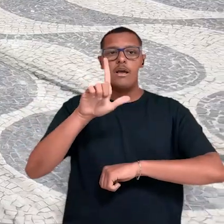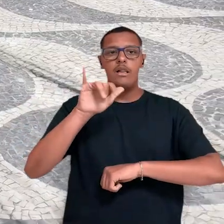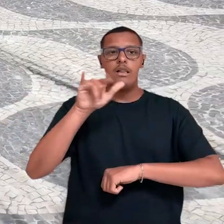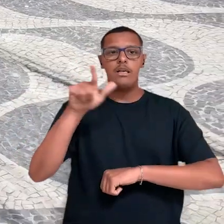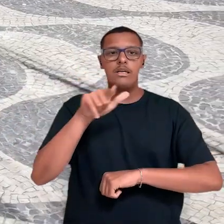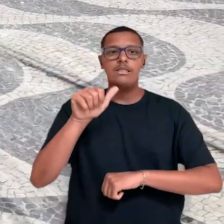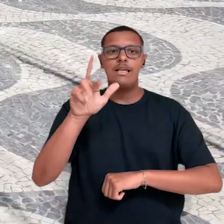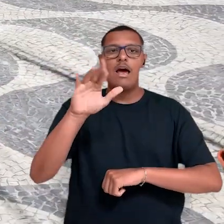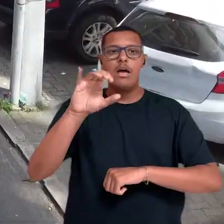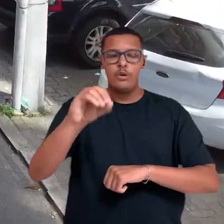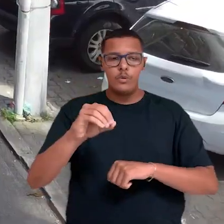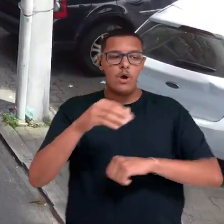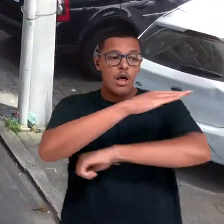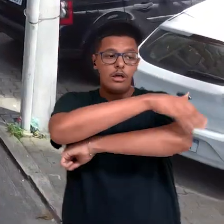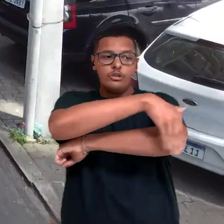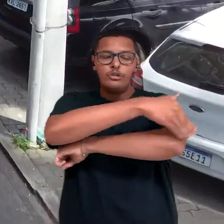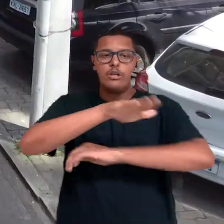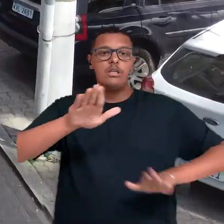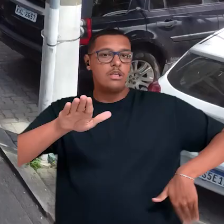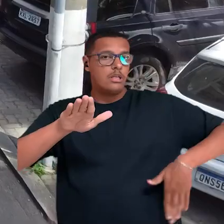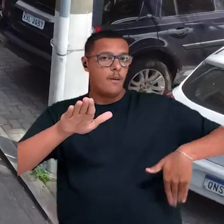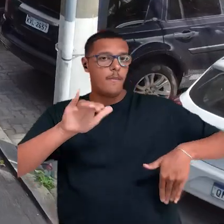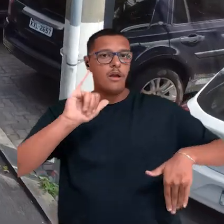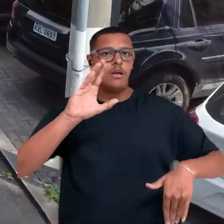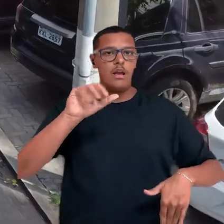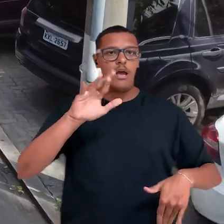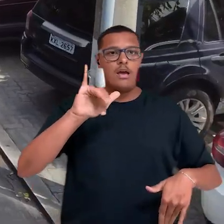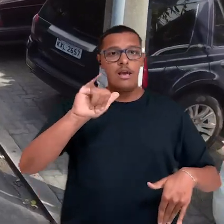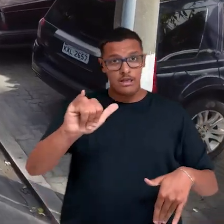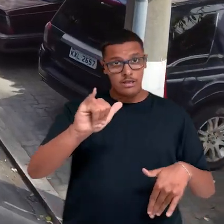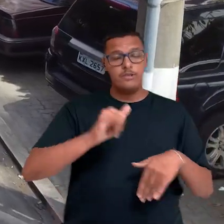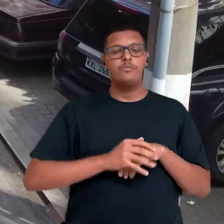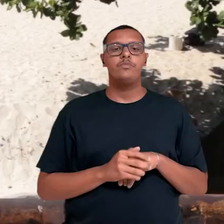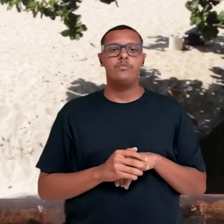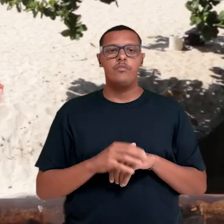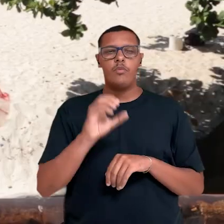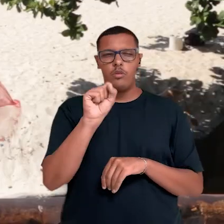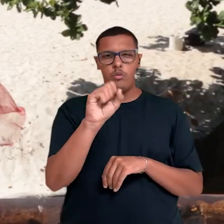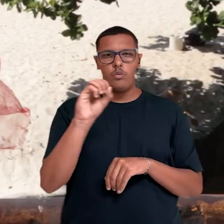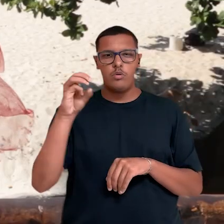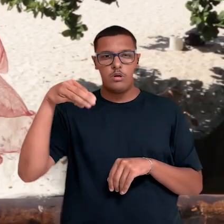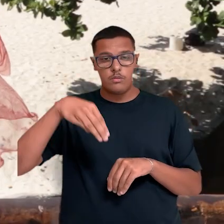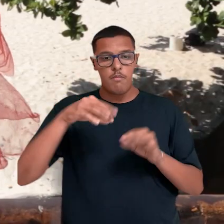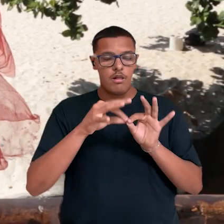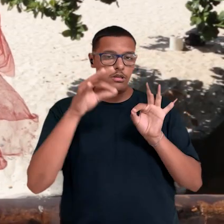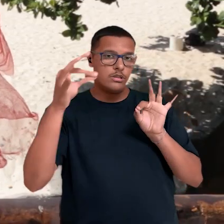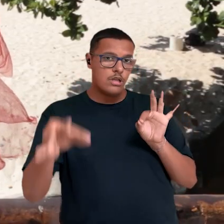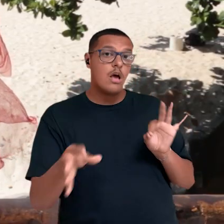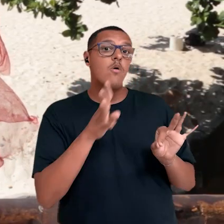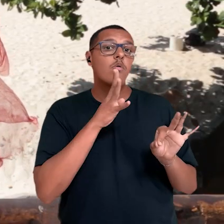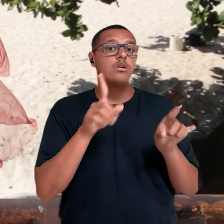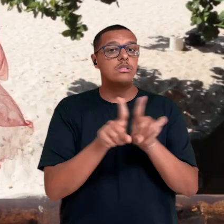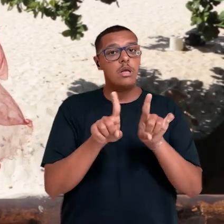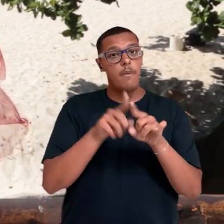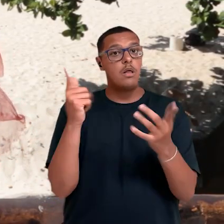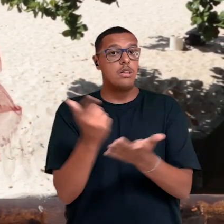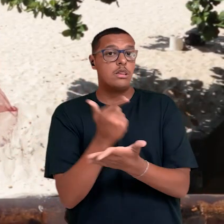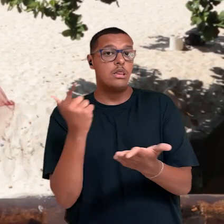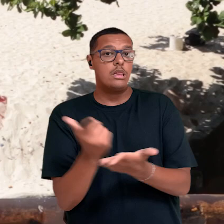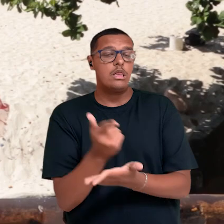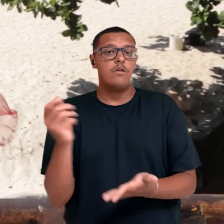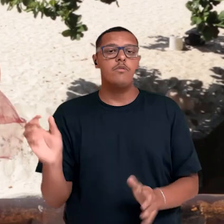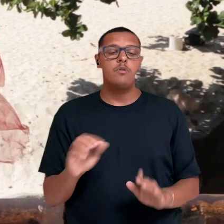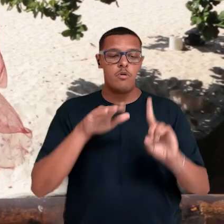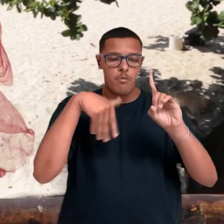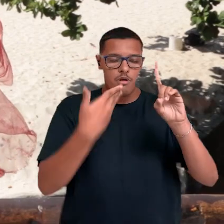Augusto, na esquina da praia de Caraí, a 800 metros daqui. Também quero convidar vocês a conhecerem o meu novo